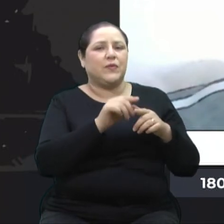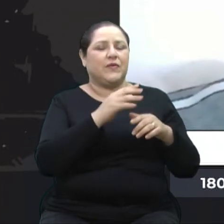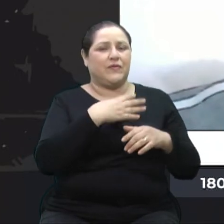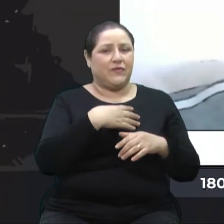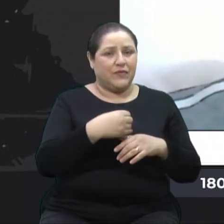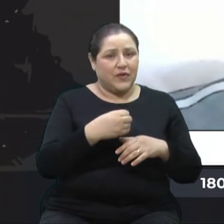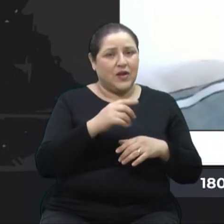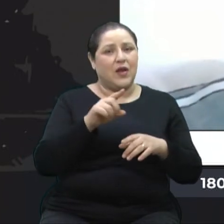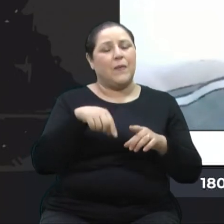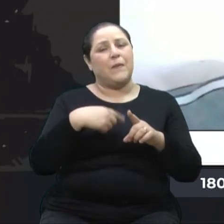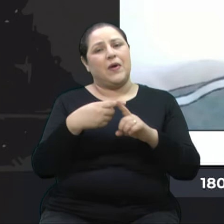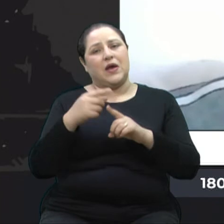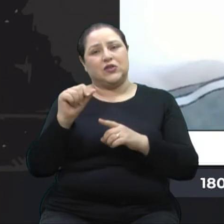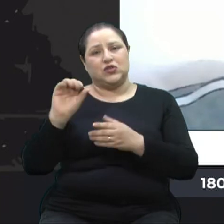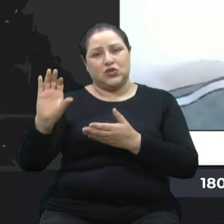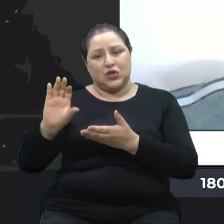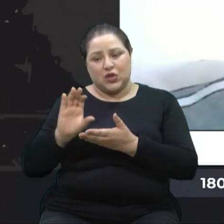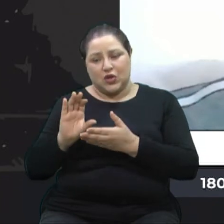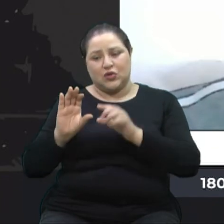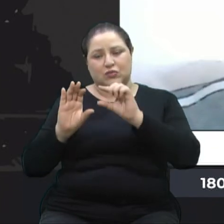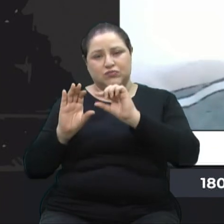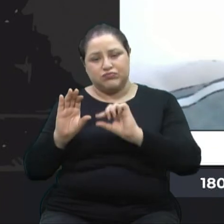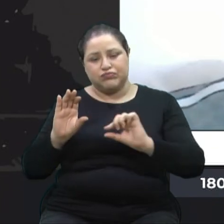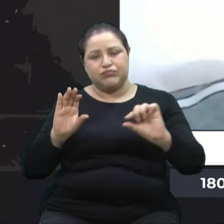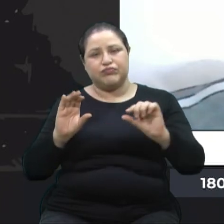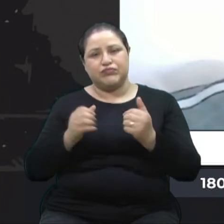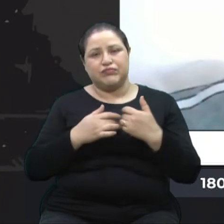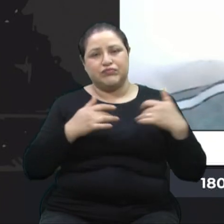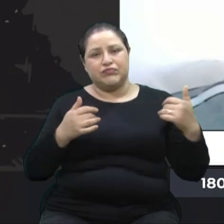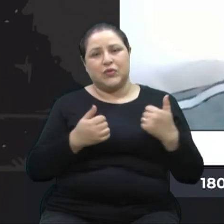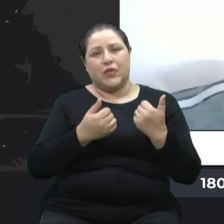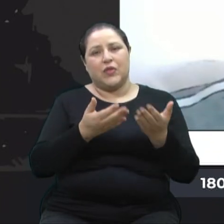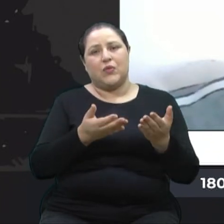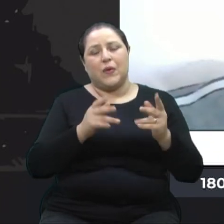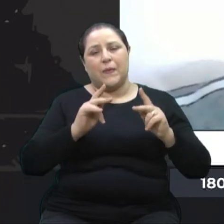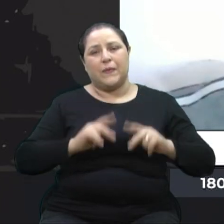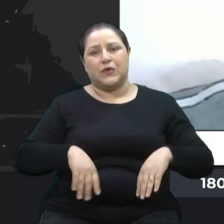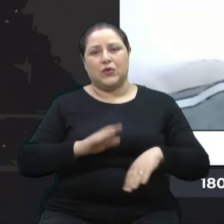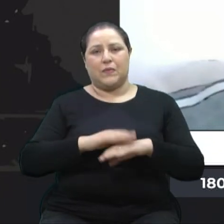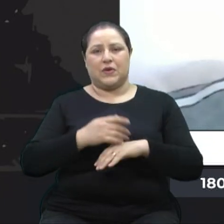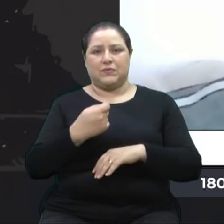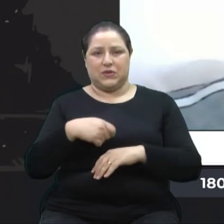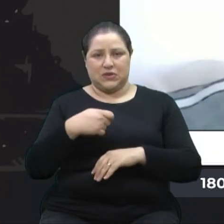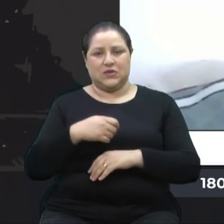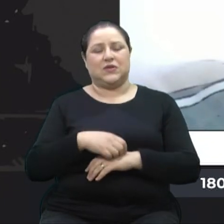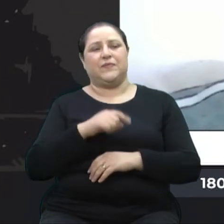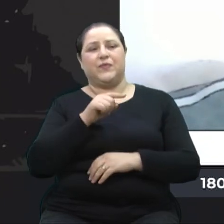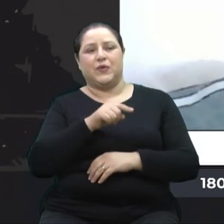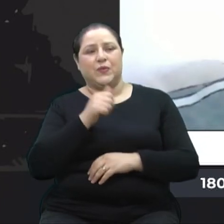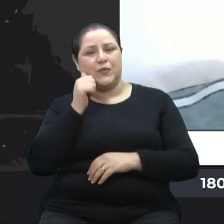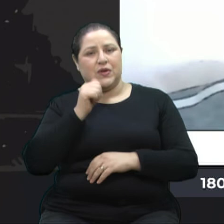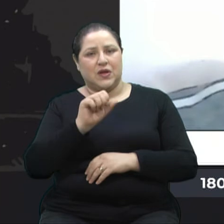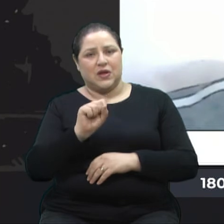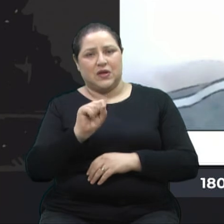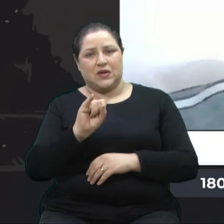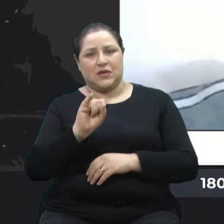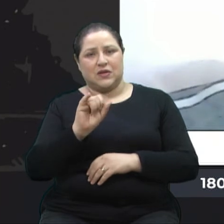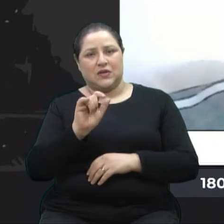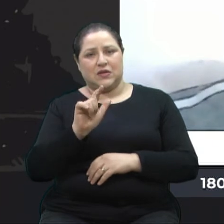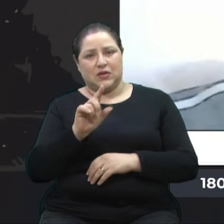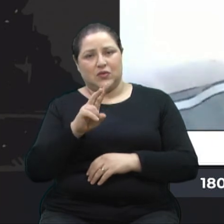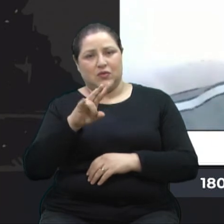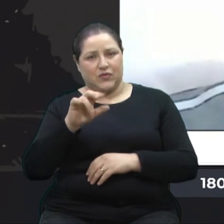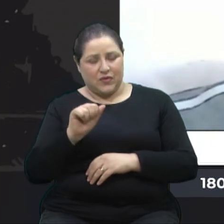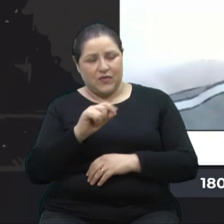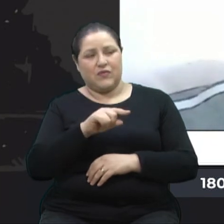parte desse dinheiro para fazer doação para quem mais precisa. Silvia, você merece, aliás, mereceria